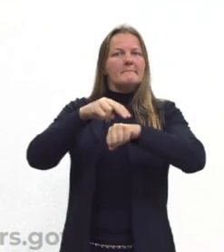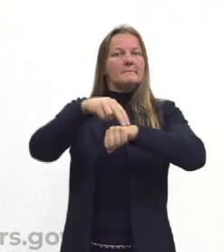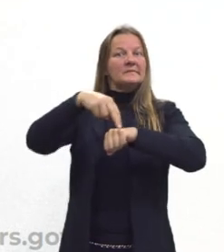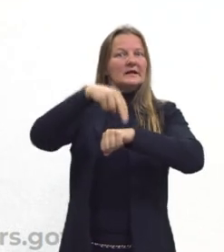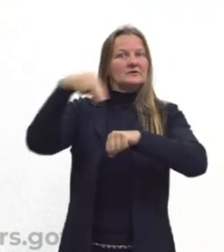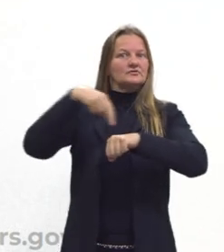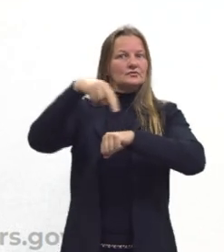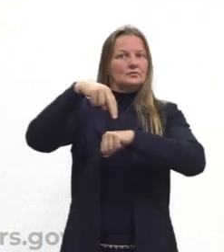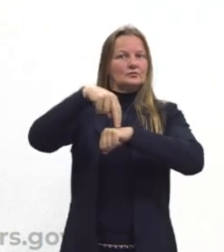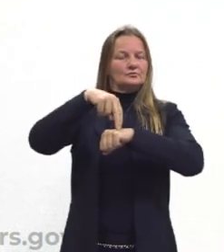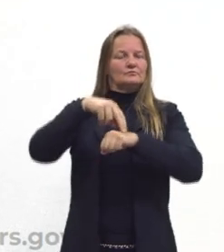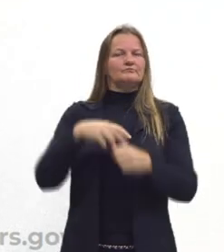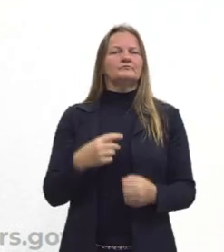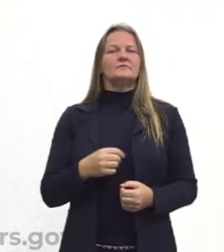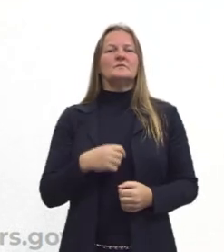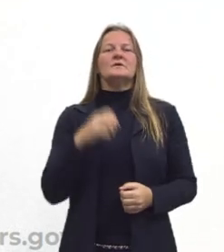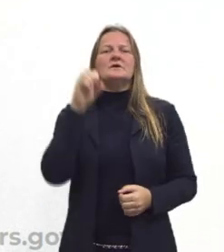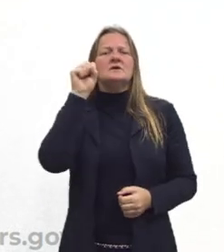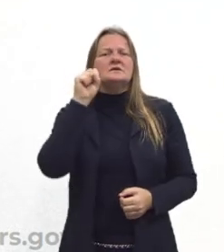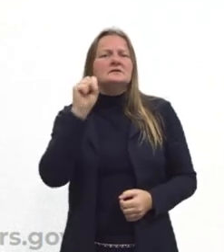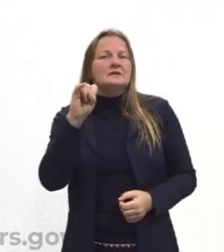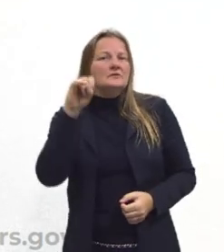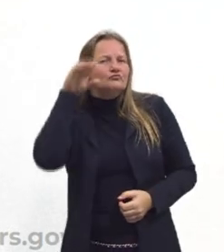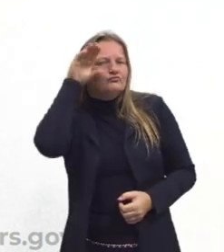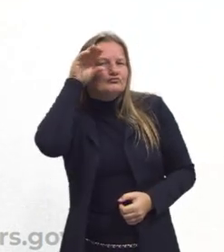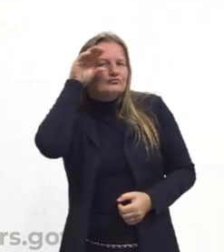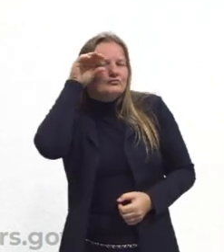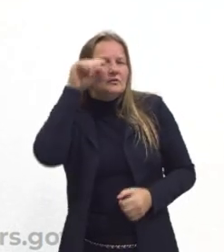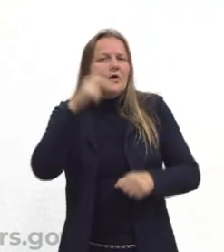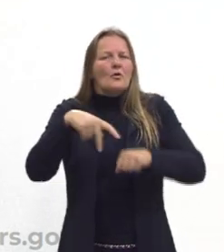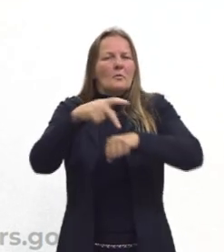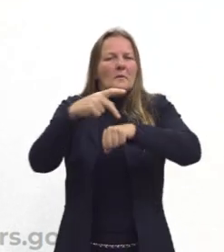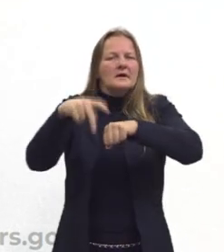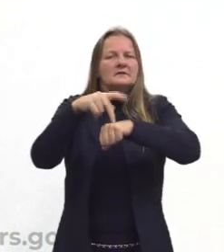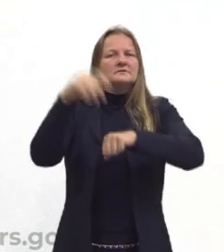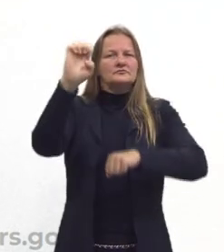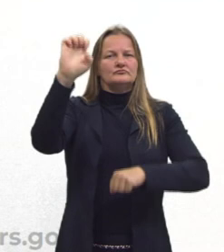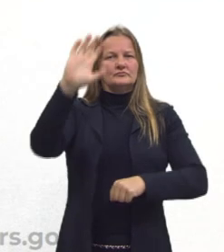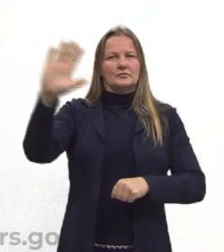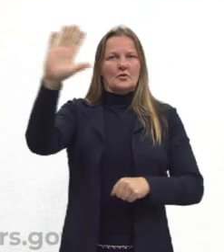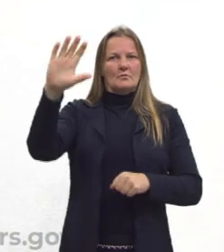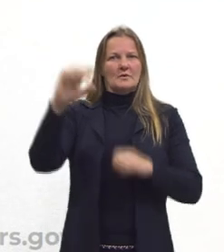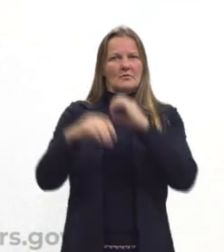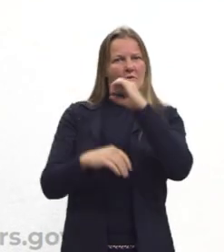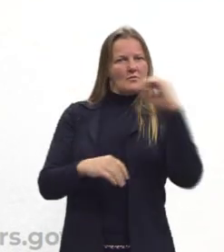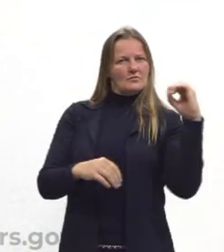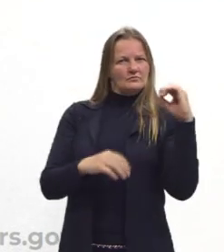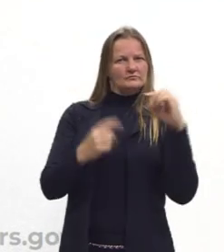Se nós observarmos alguns países europeus, orientais,